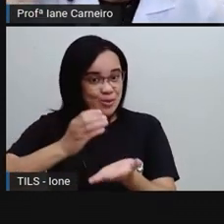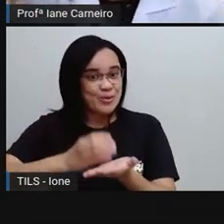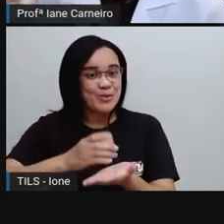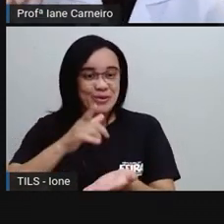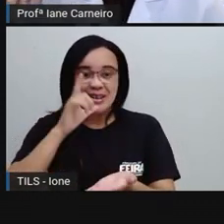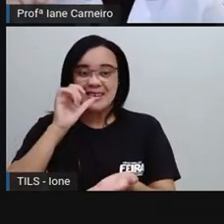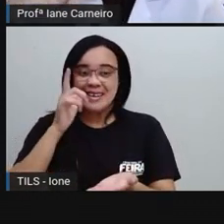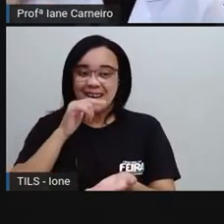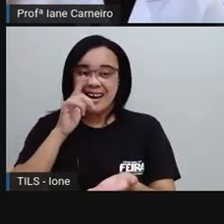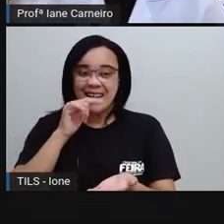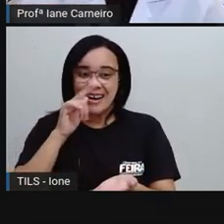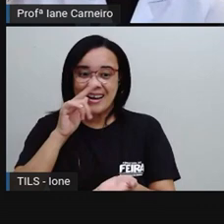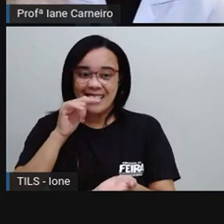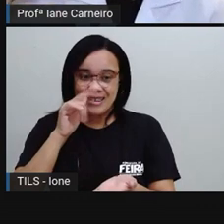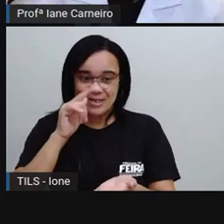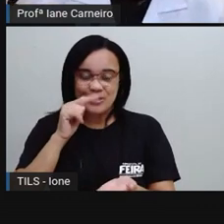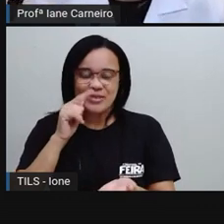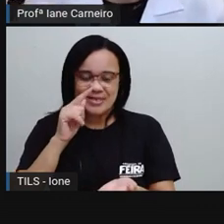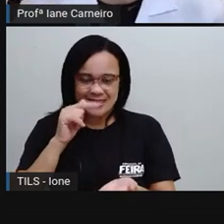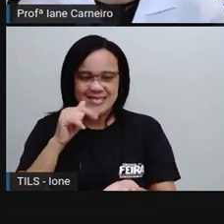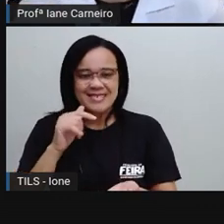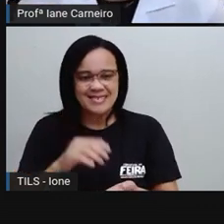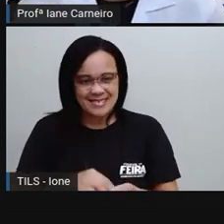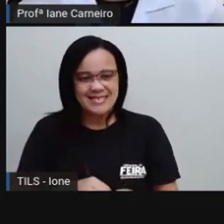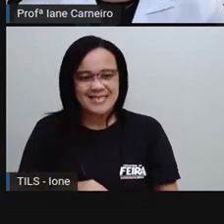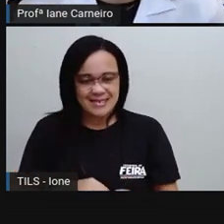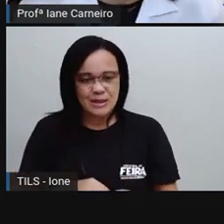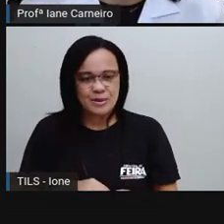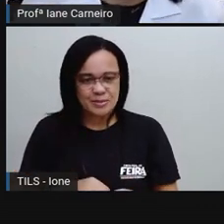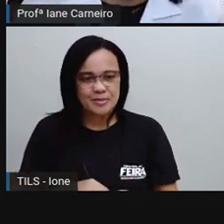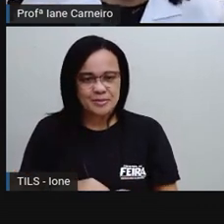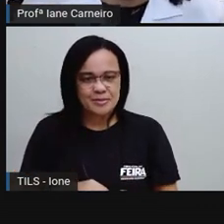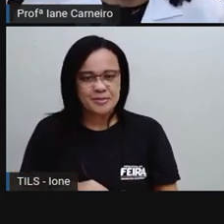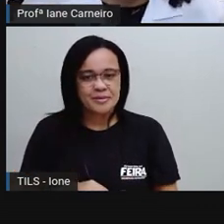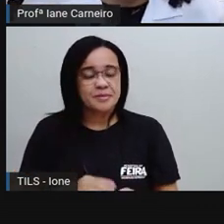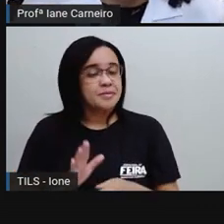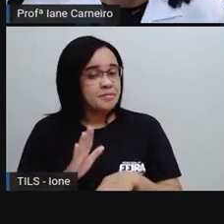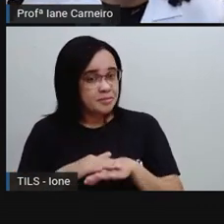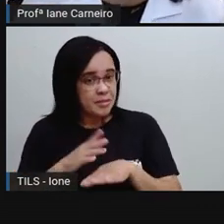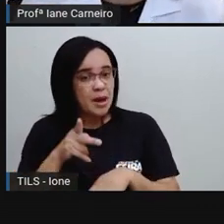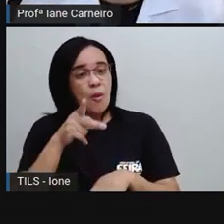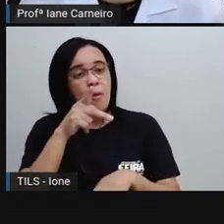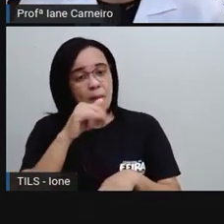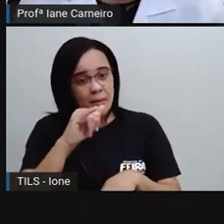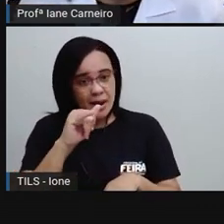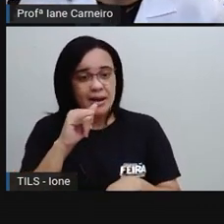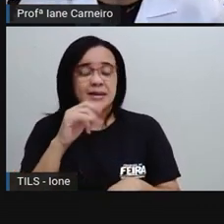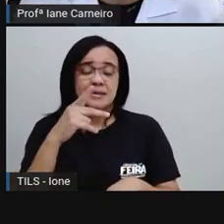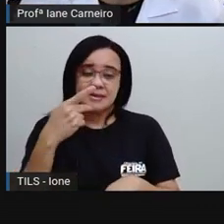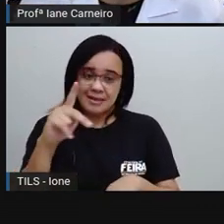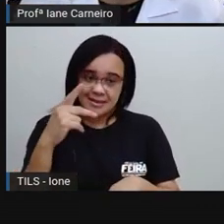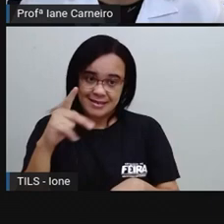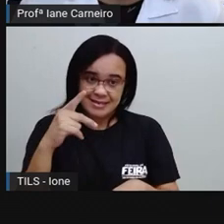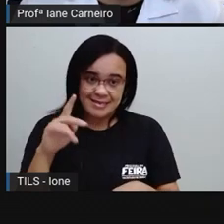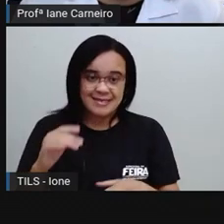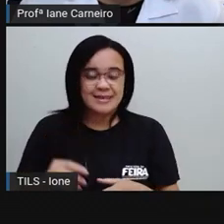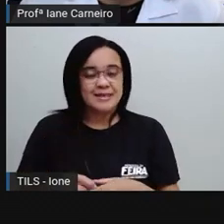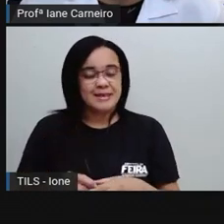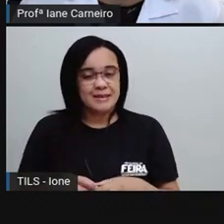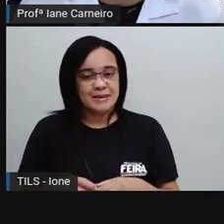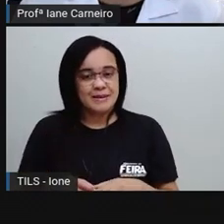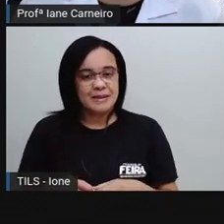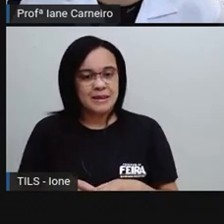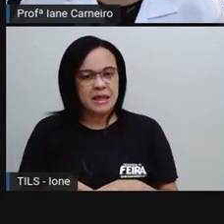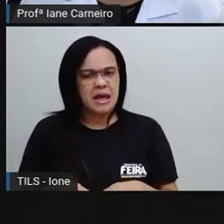Pedro e bebeu mais água que a mãe de Pedro. Então, quem bebeu mais até agora foi o pai e quem bebeu menos foi